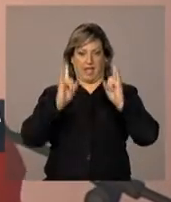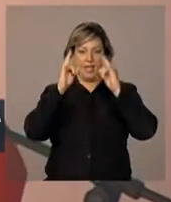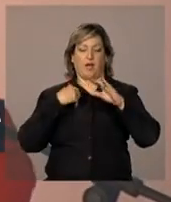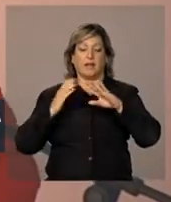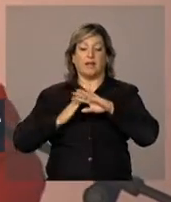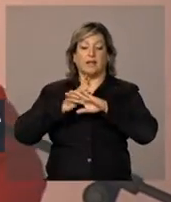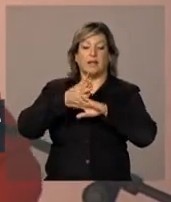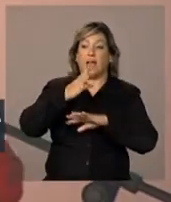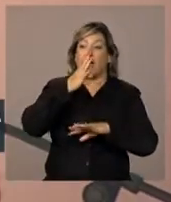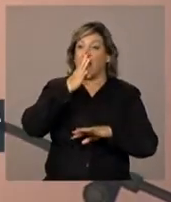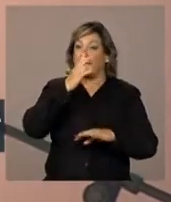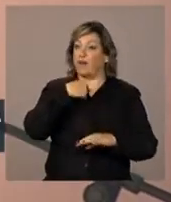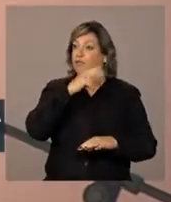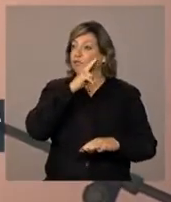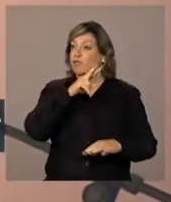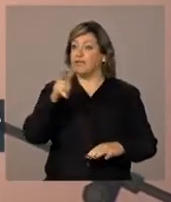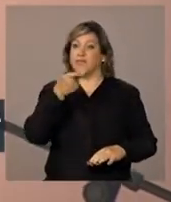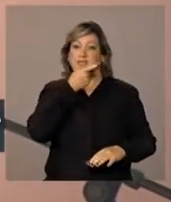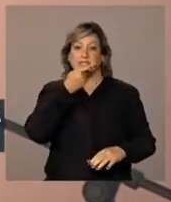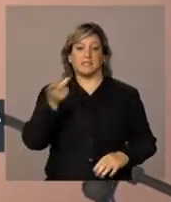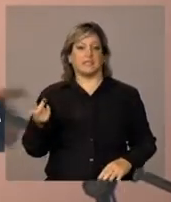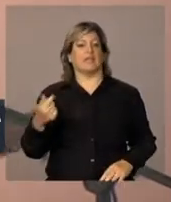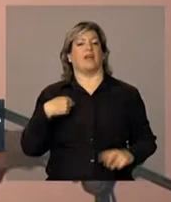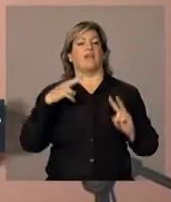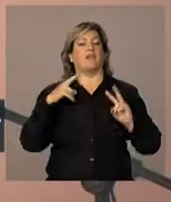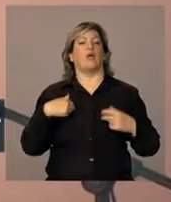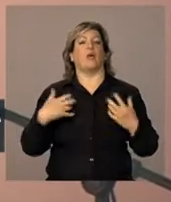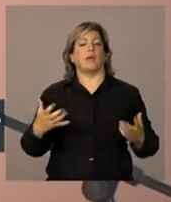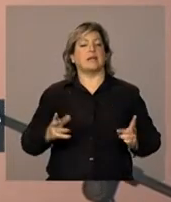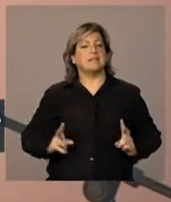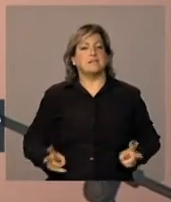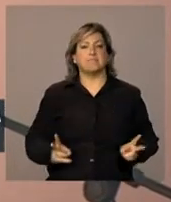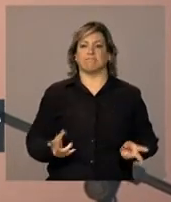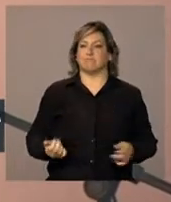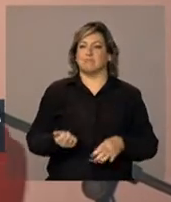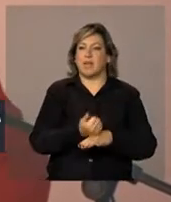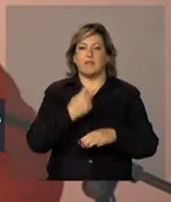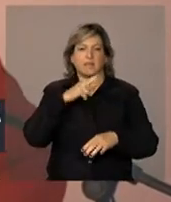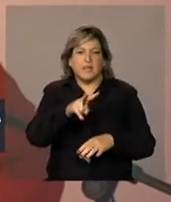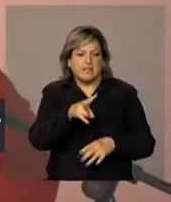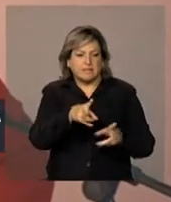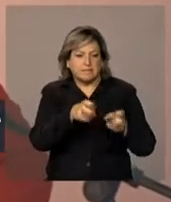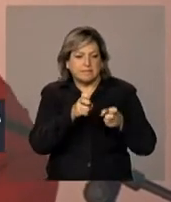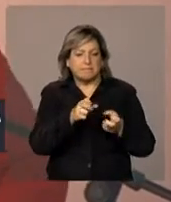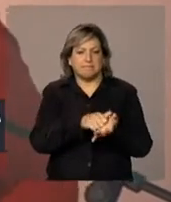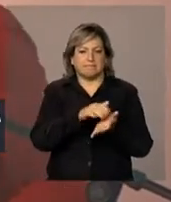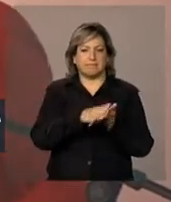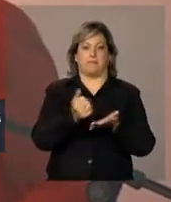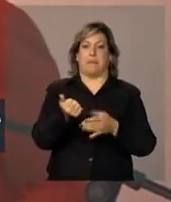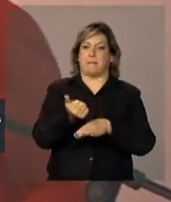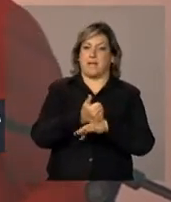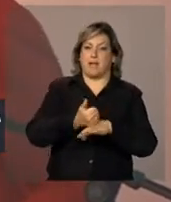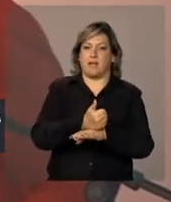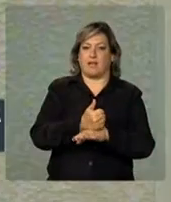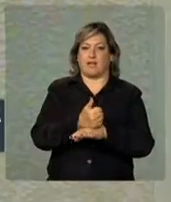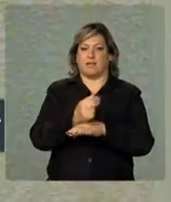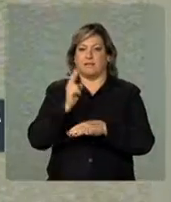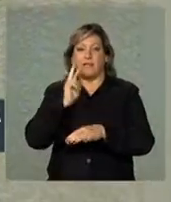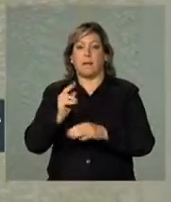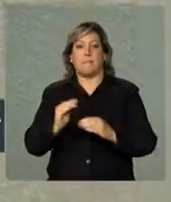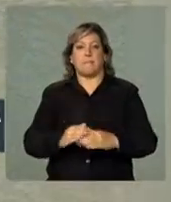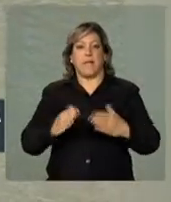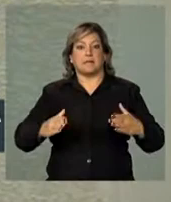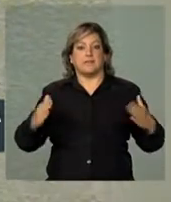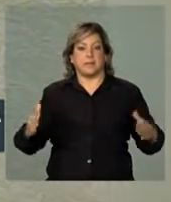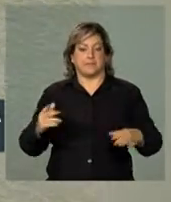com eles, olho, eu quero sempre melhorar uma coisa. Quero sempre que tenha mais